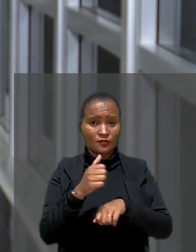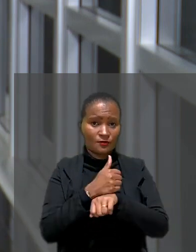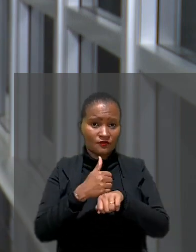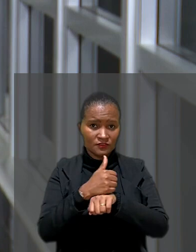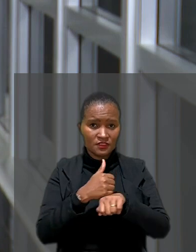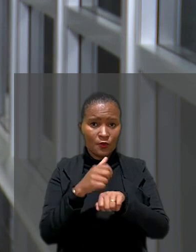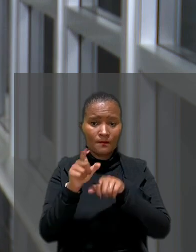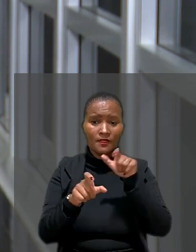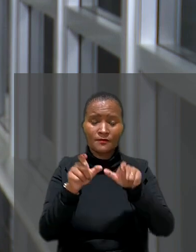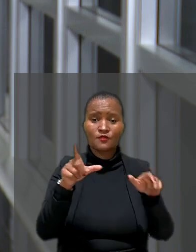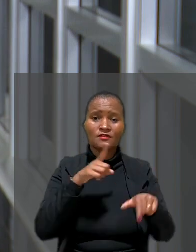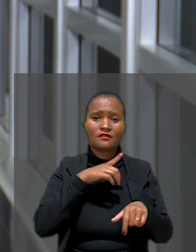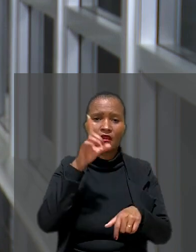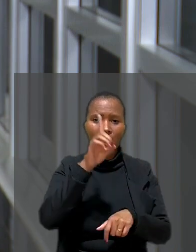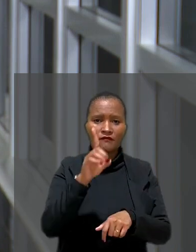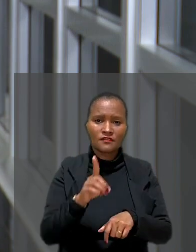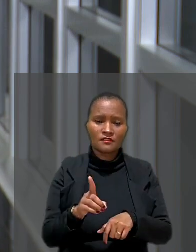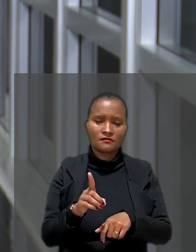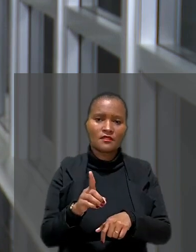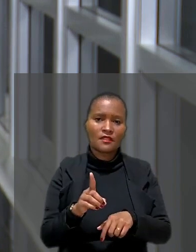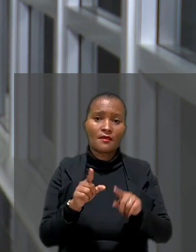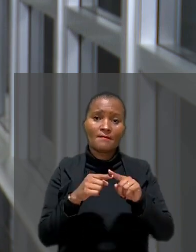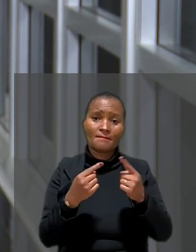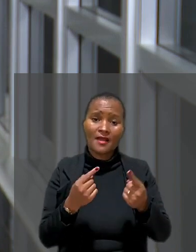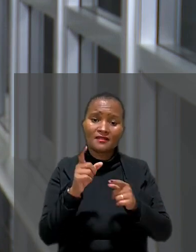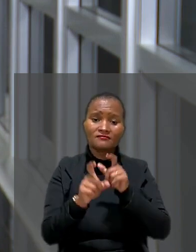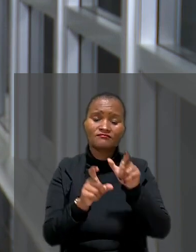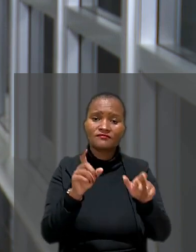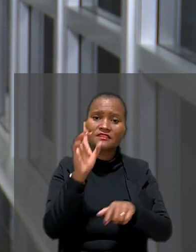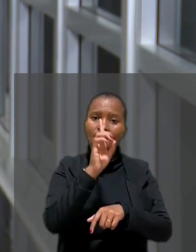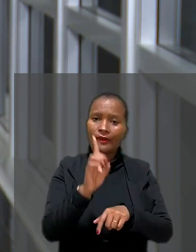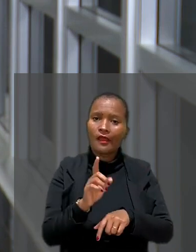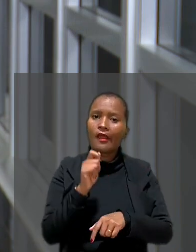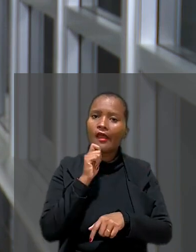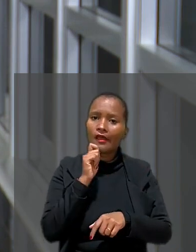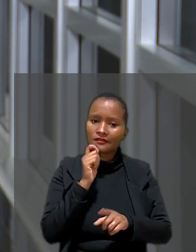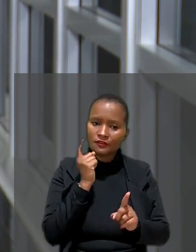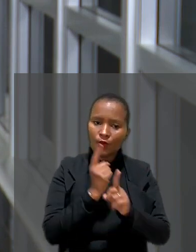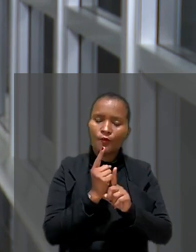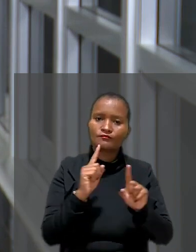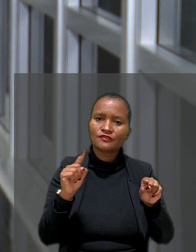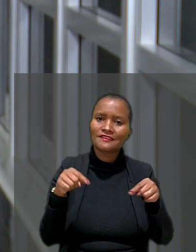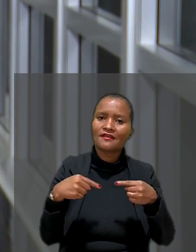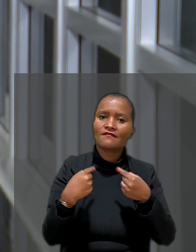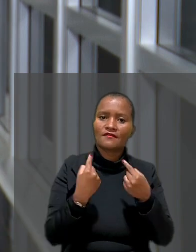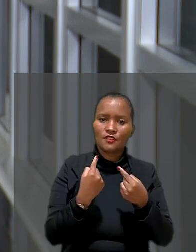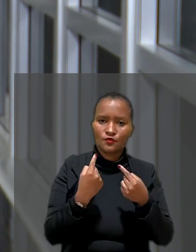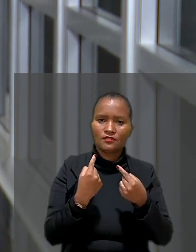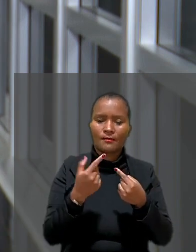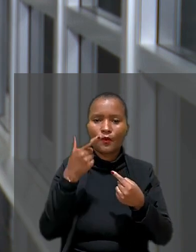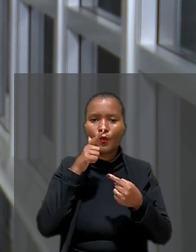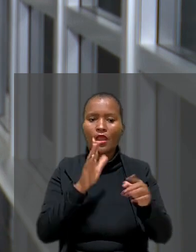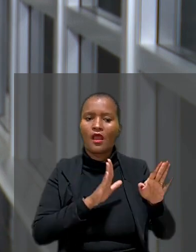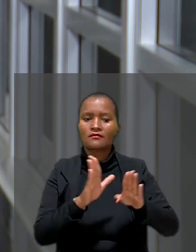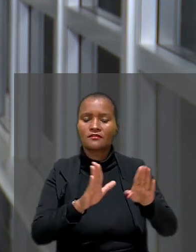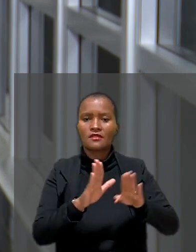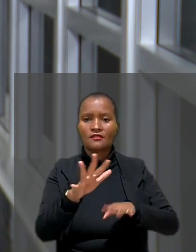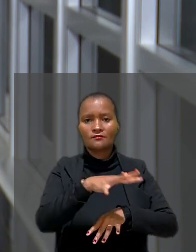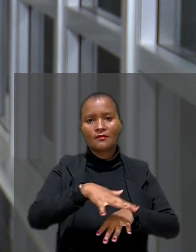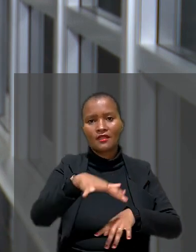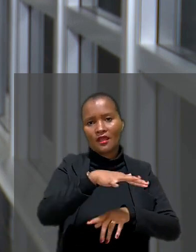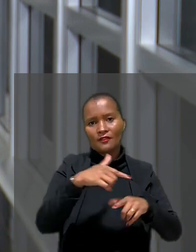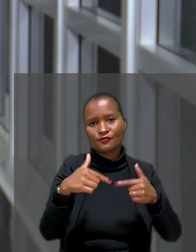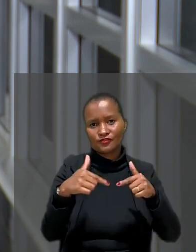deficiência. Mas esses trabalhadores ainda encontram desafios para ter acesso ao mercado de trabalho. De acordo com o